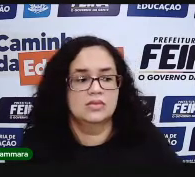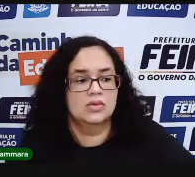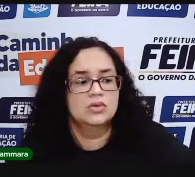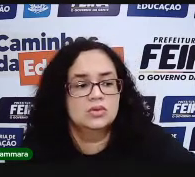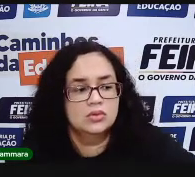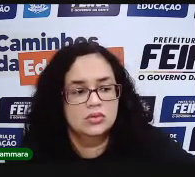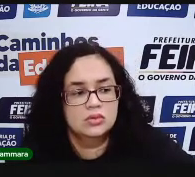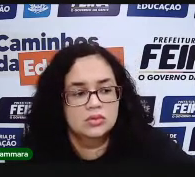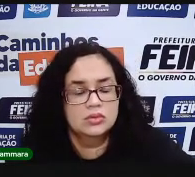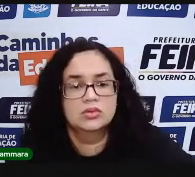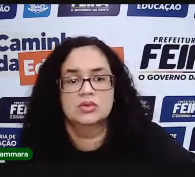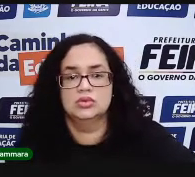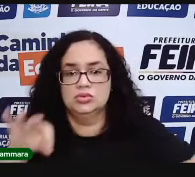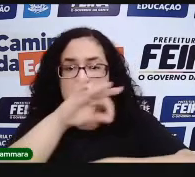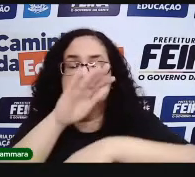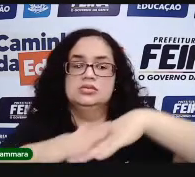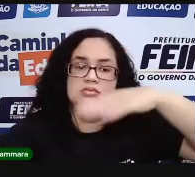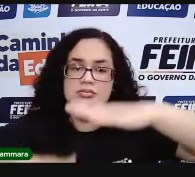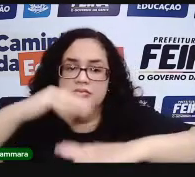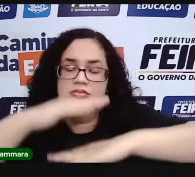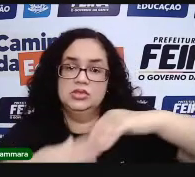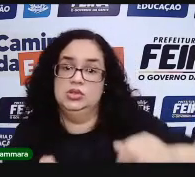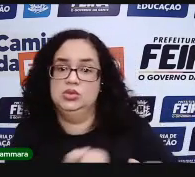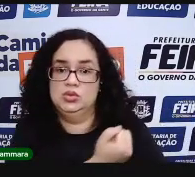Os números estão nas profissões.